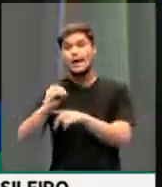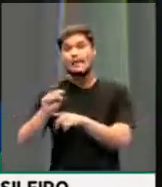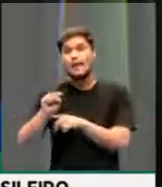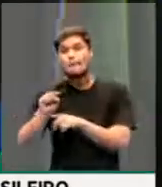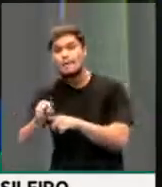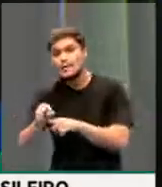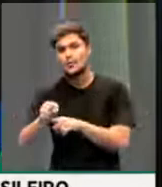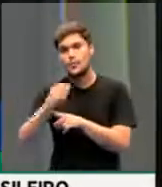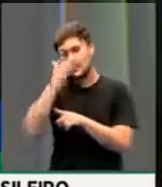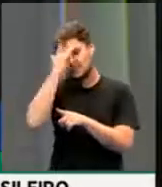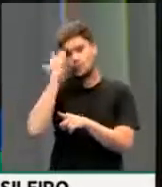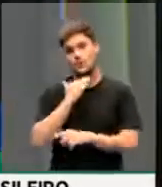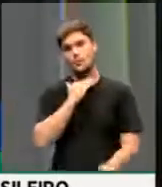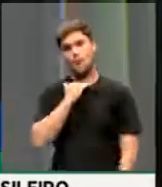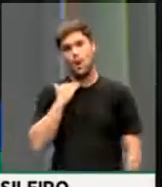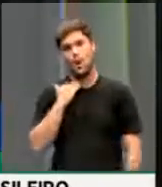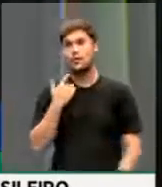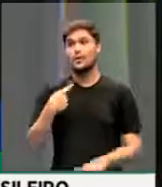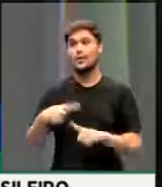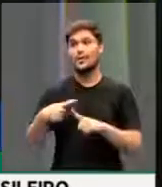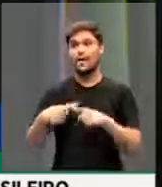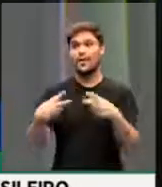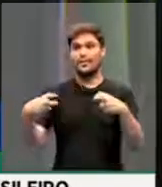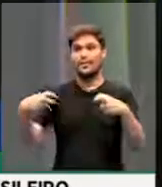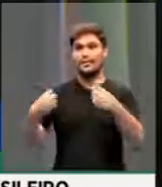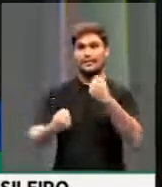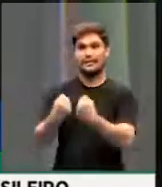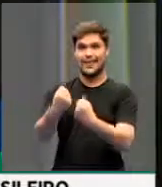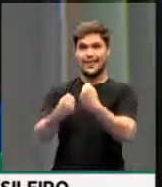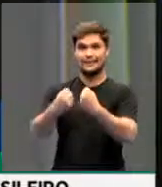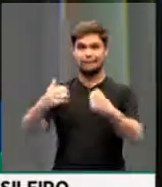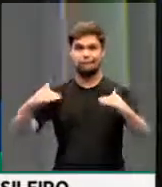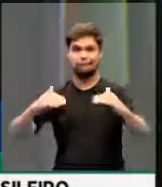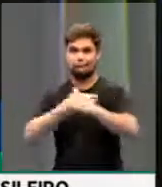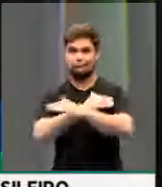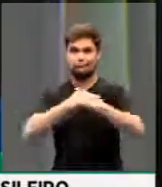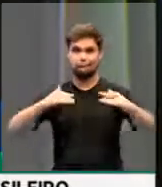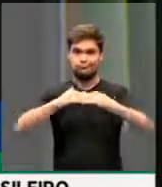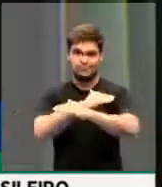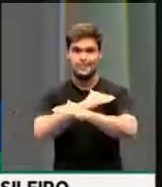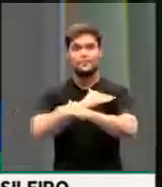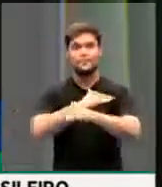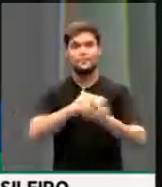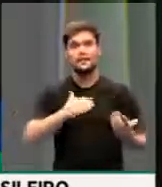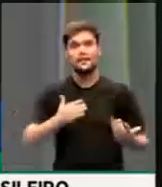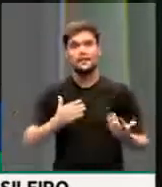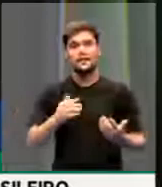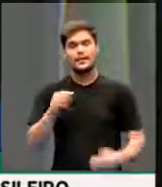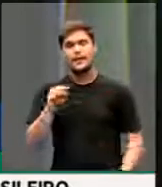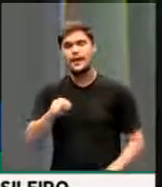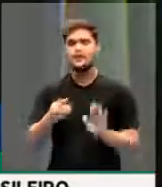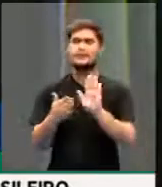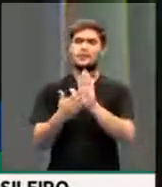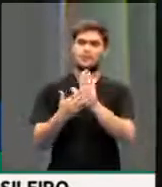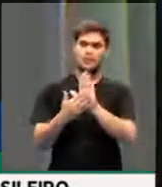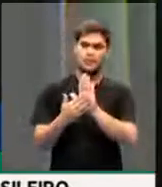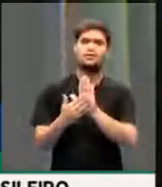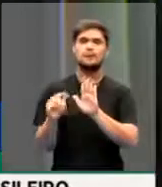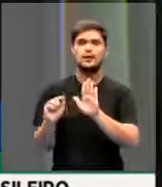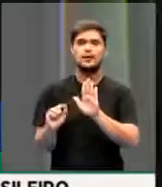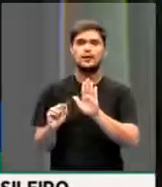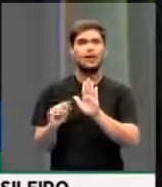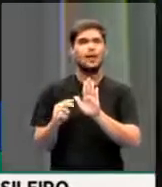ano que são perdidas no trânsito. de forma que essa matéria jamais deveria ser